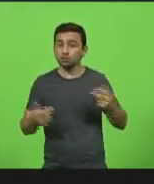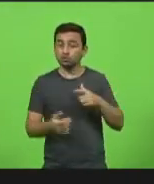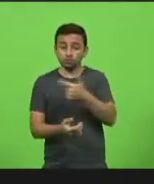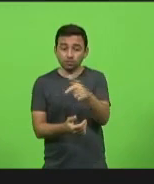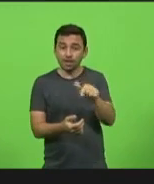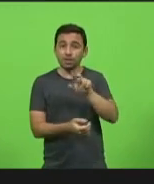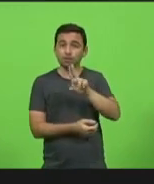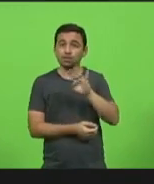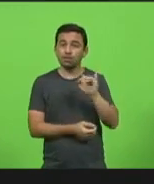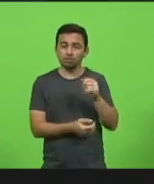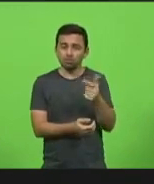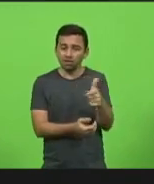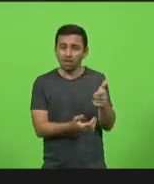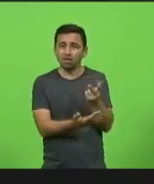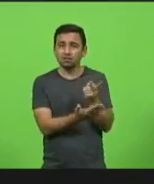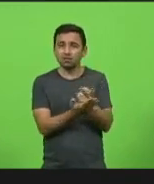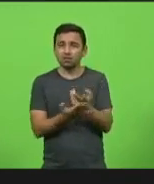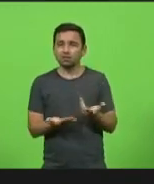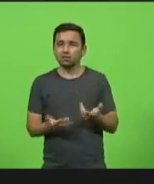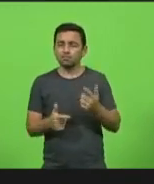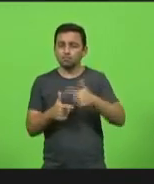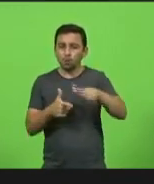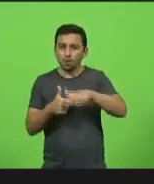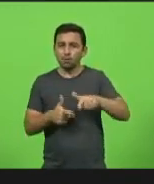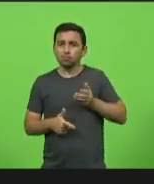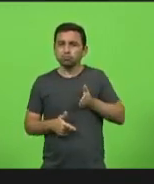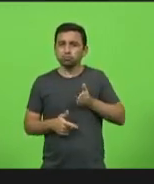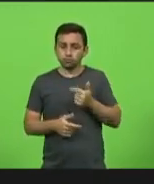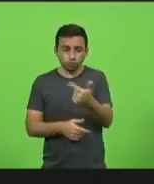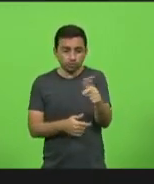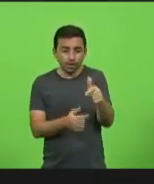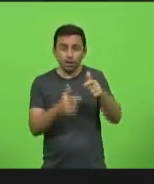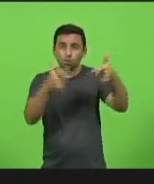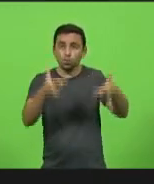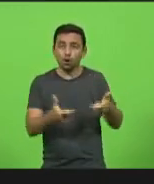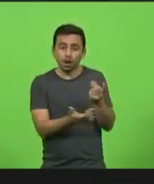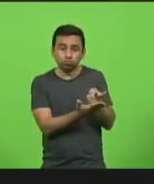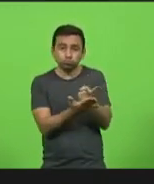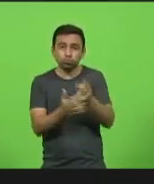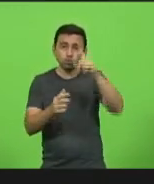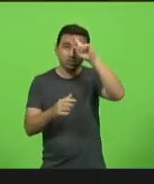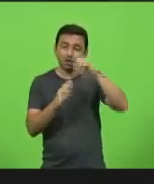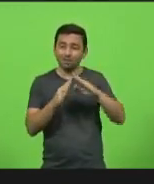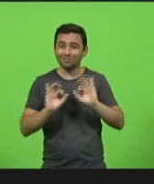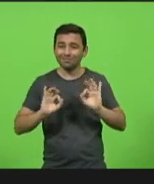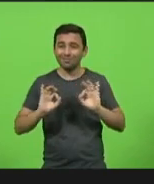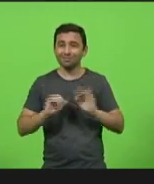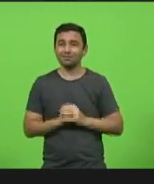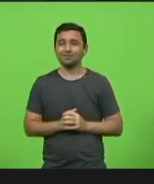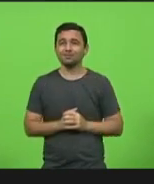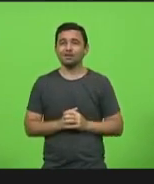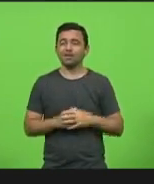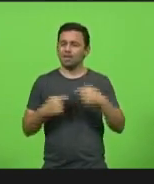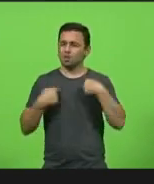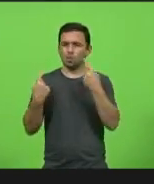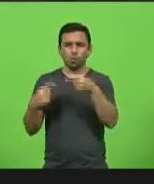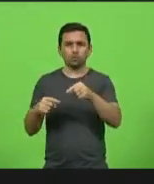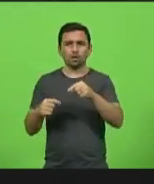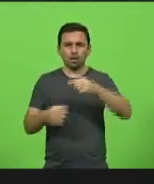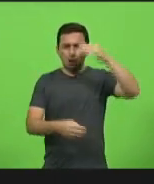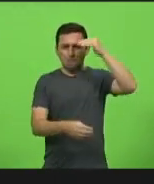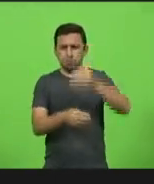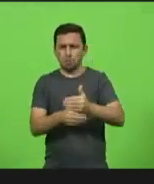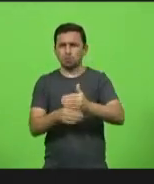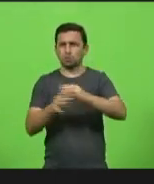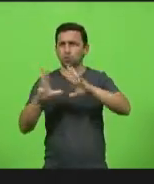para a pessoa que está com problema cardíaco. Não tem leito para nada. É isso que a tem que entender. Então, sou contra o lockdown, deixo bem claro.